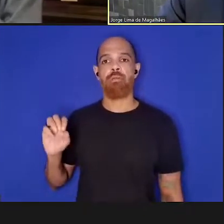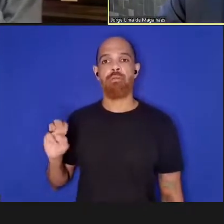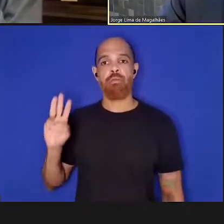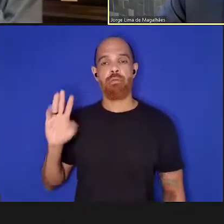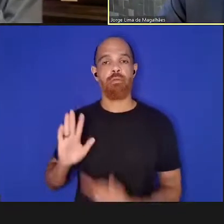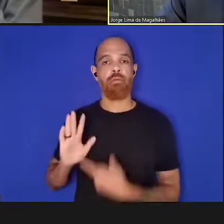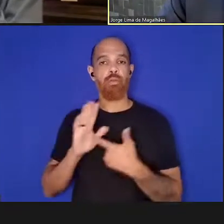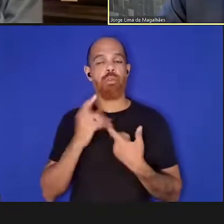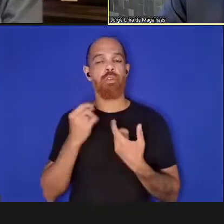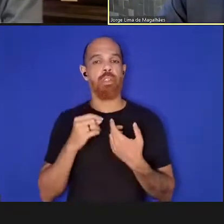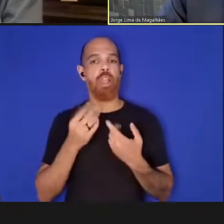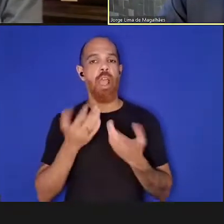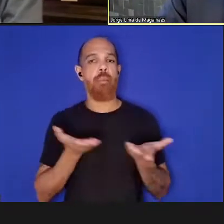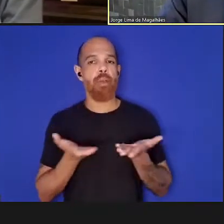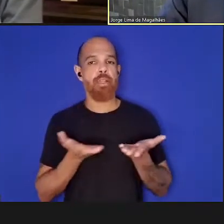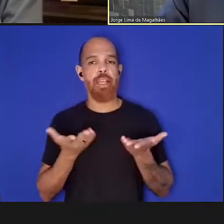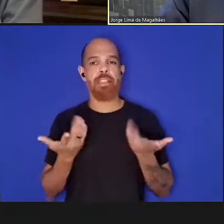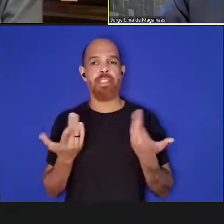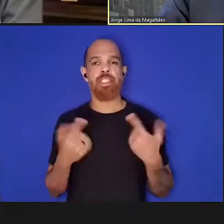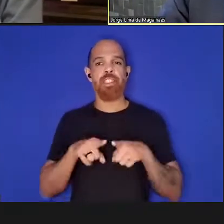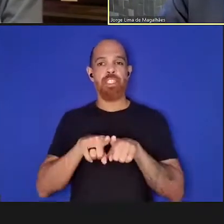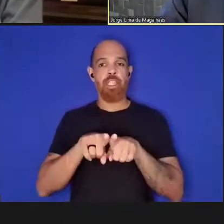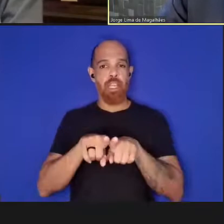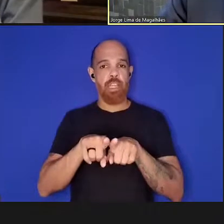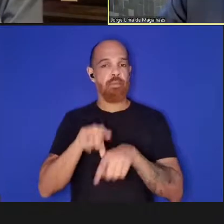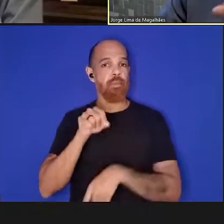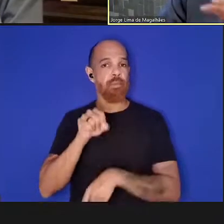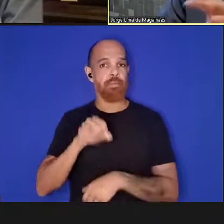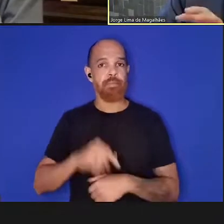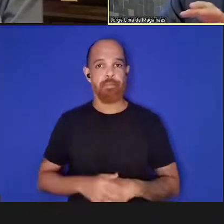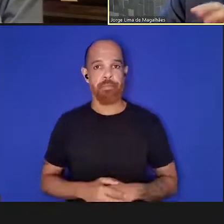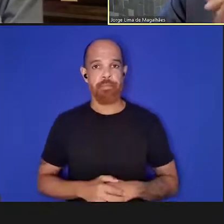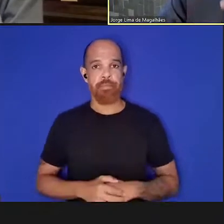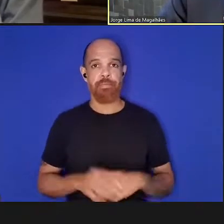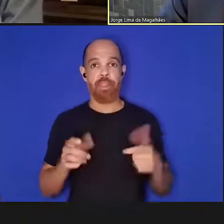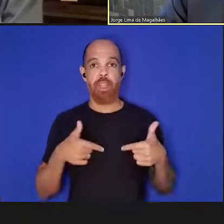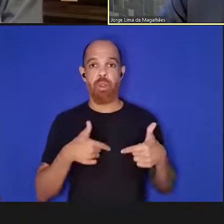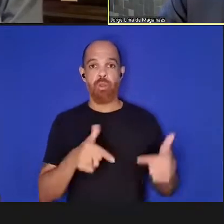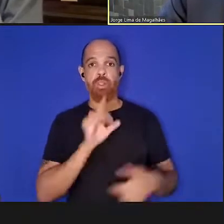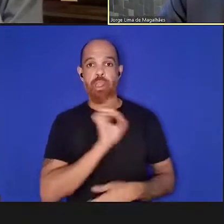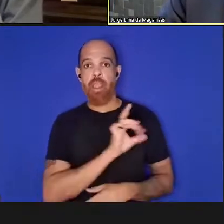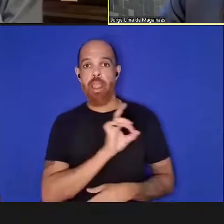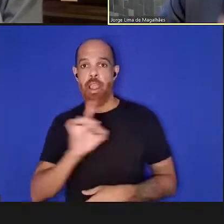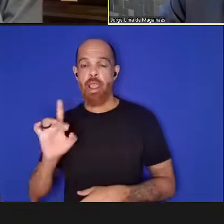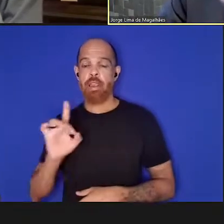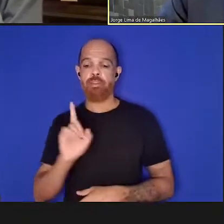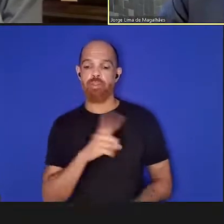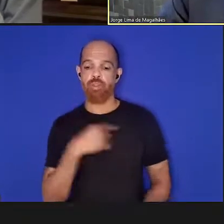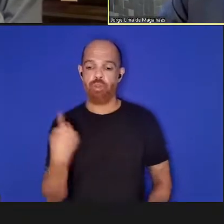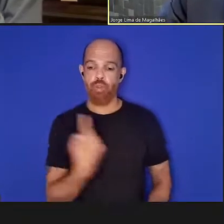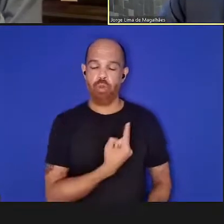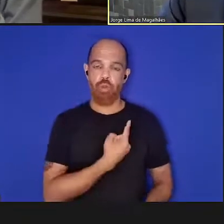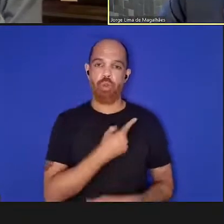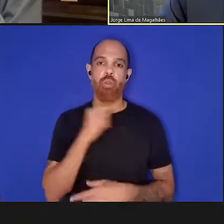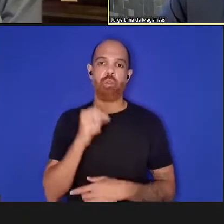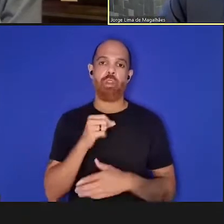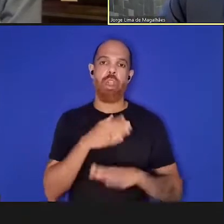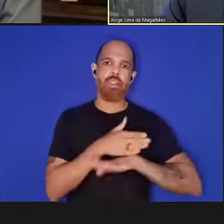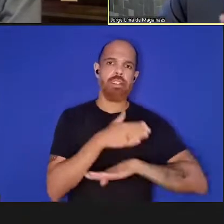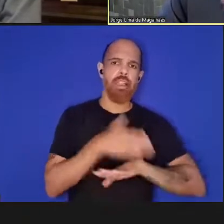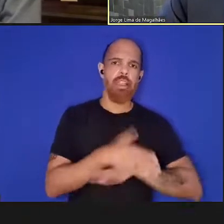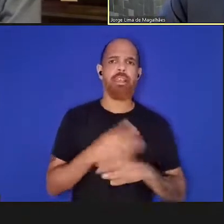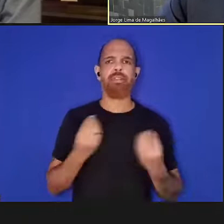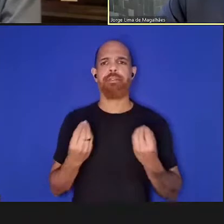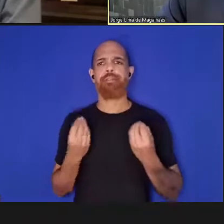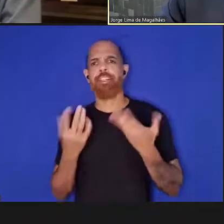sindêmica onde a atuação de cada um de nós frente a acesso conhecimentos